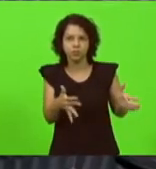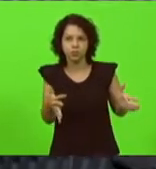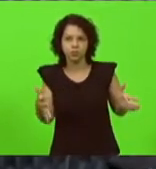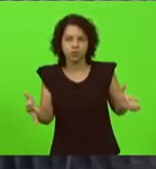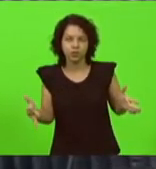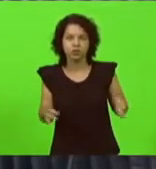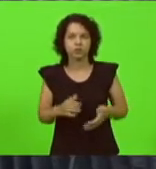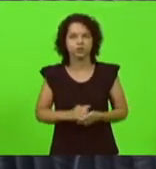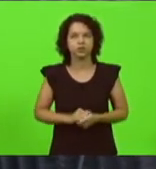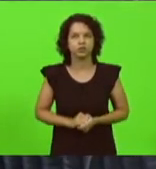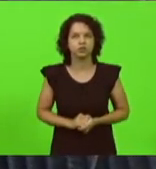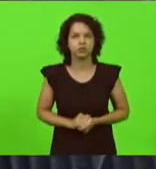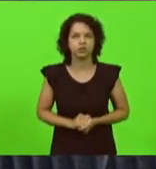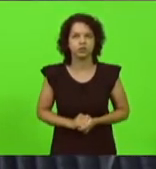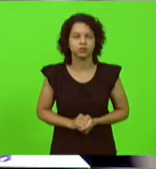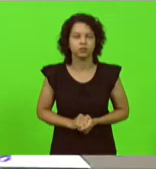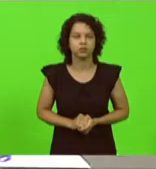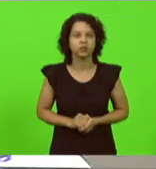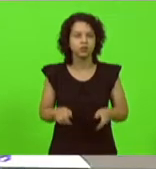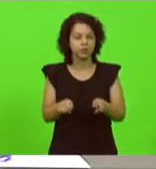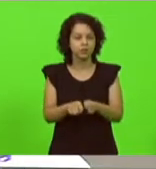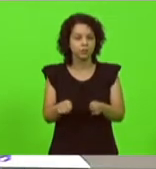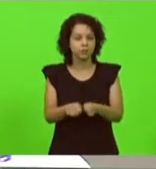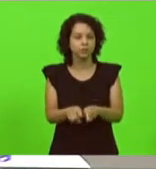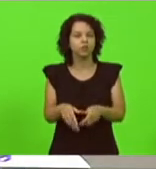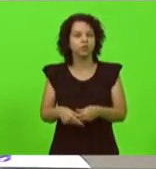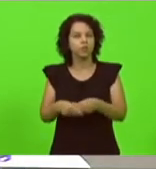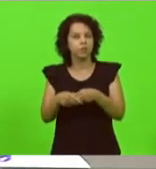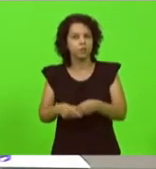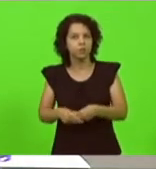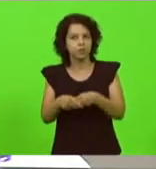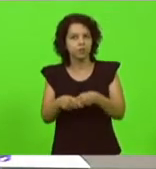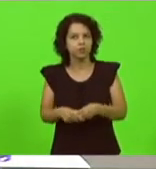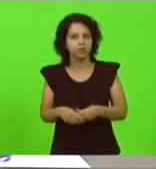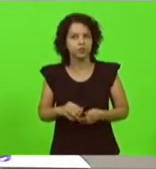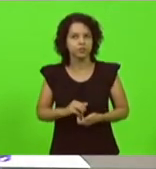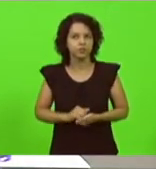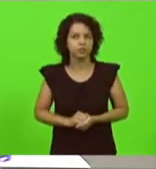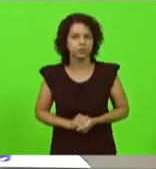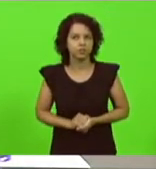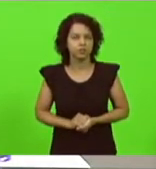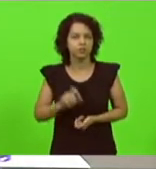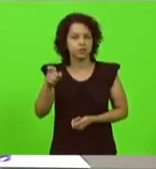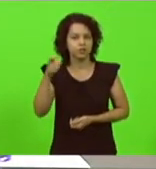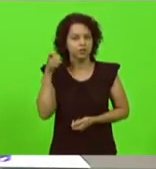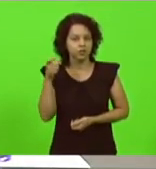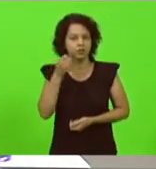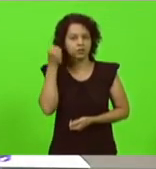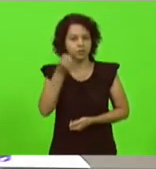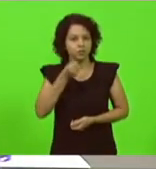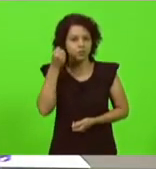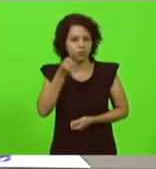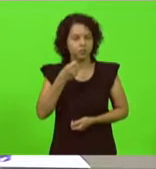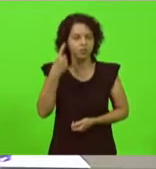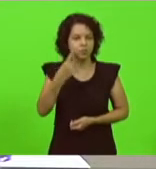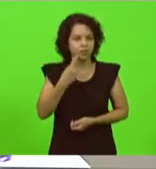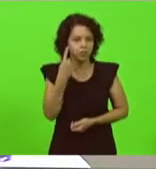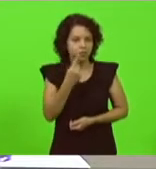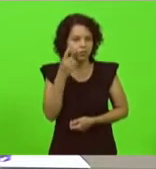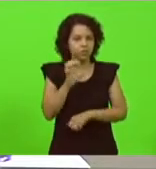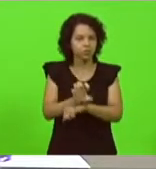e também cumprimentar a ex-senadora, ex-deputada estadual